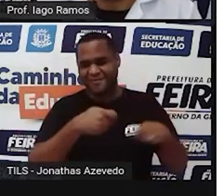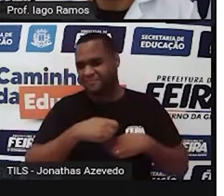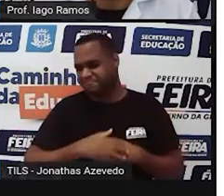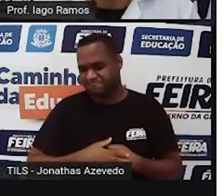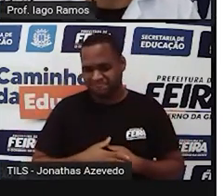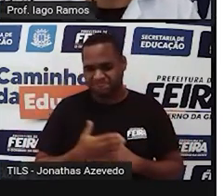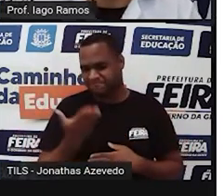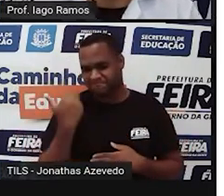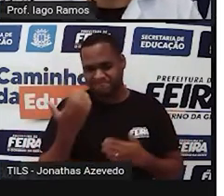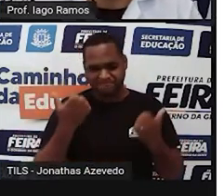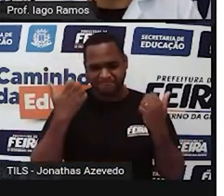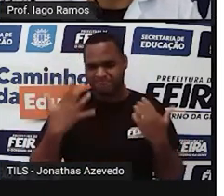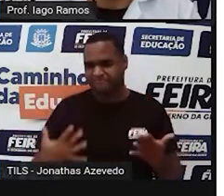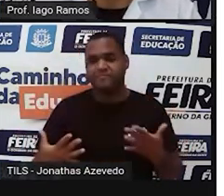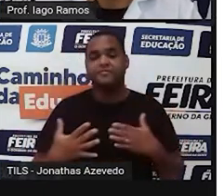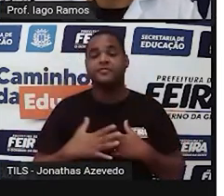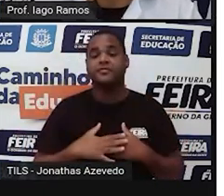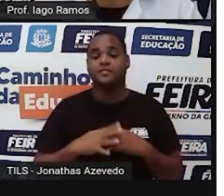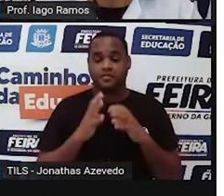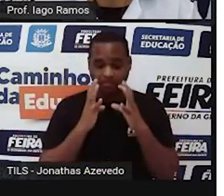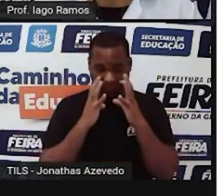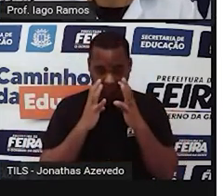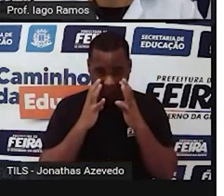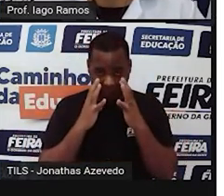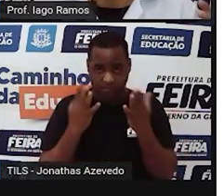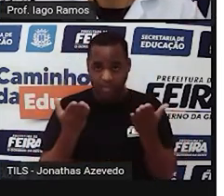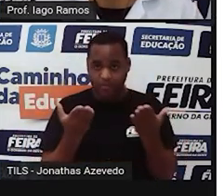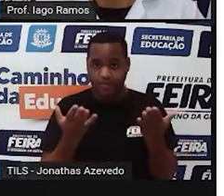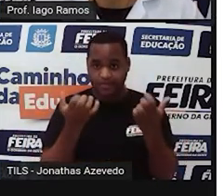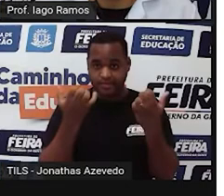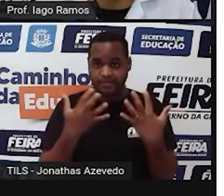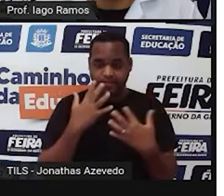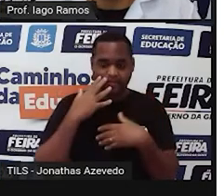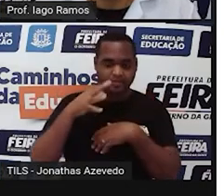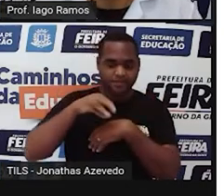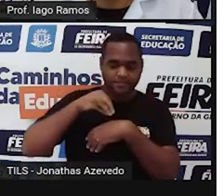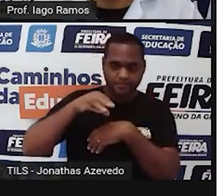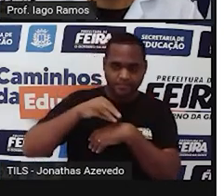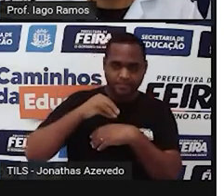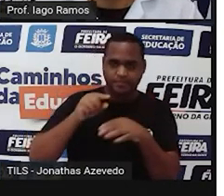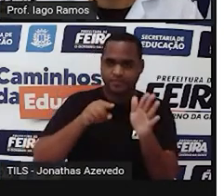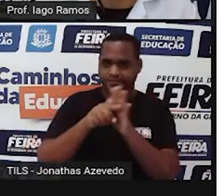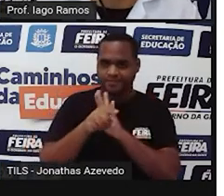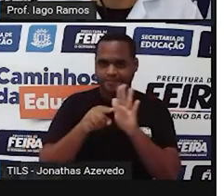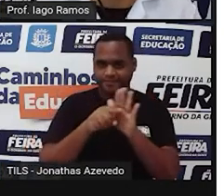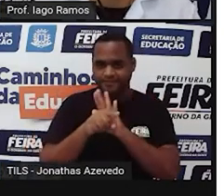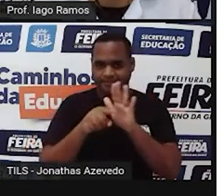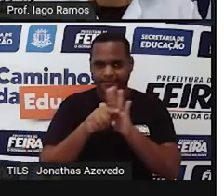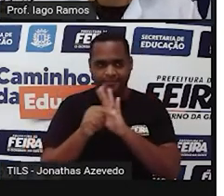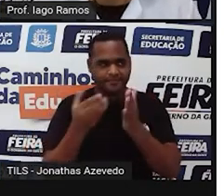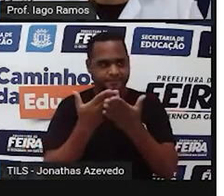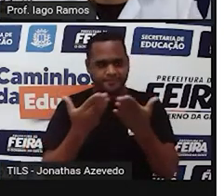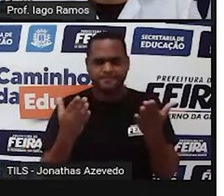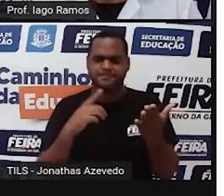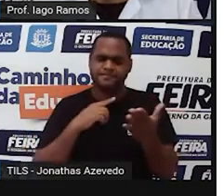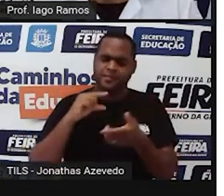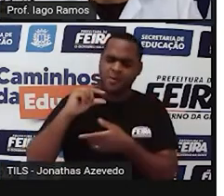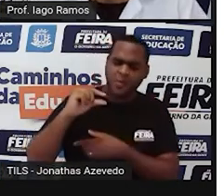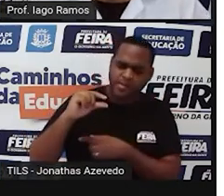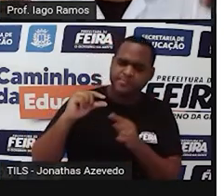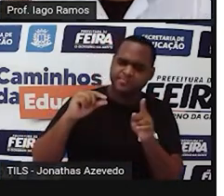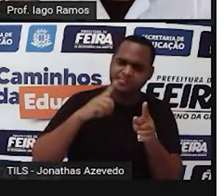vamos lá. Atenção, então, agora, que eu vou trazer aqui algumas perguntinhas, poucas perguntinhas, perguntinhas sobre